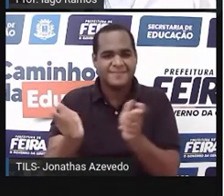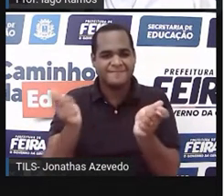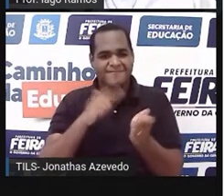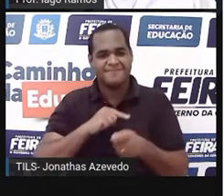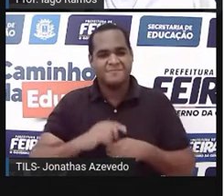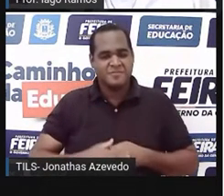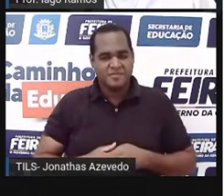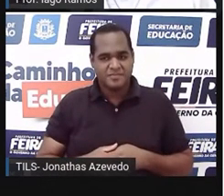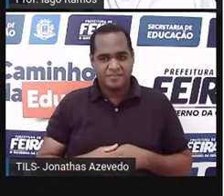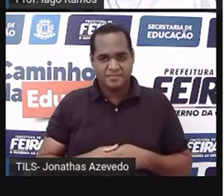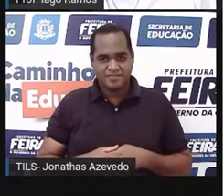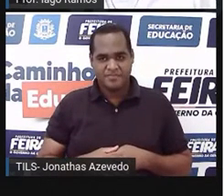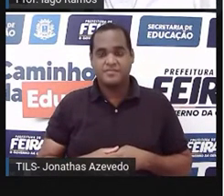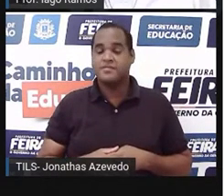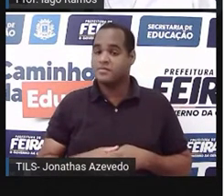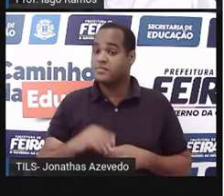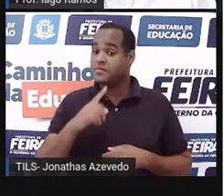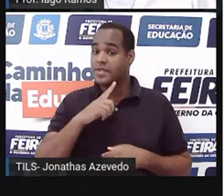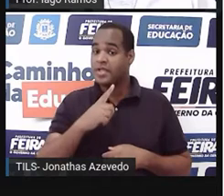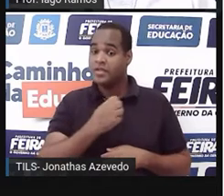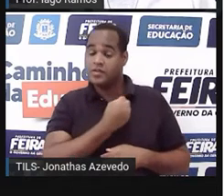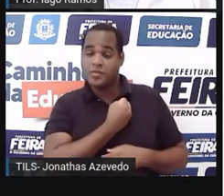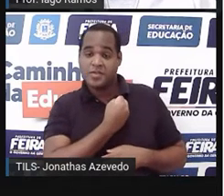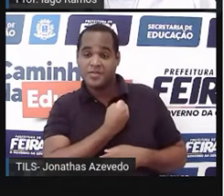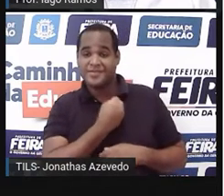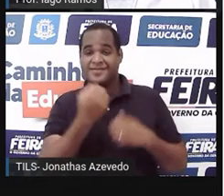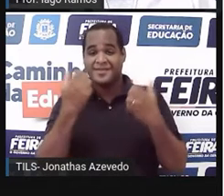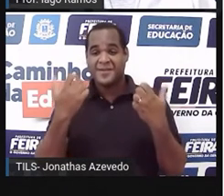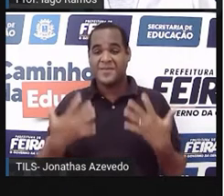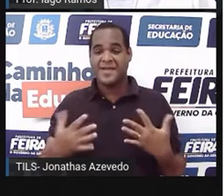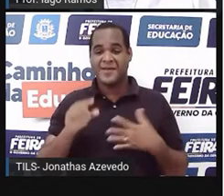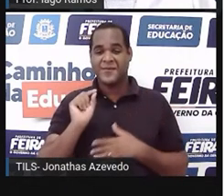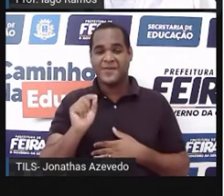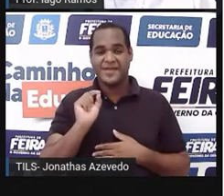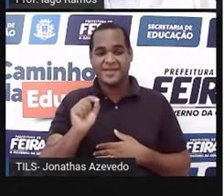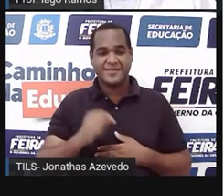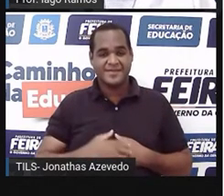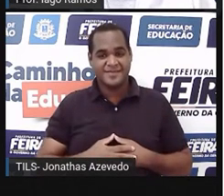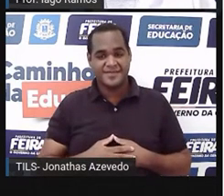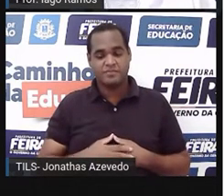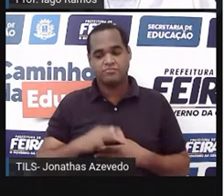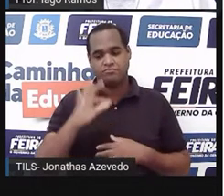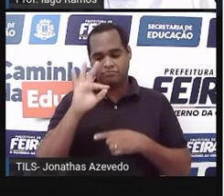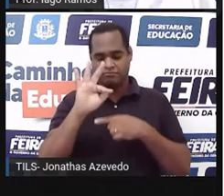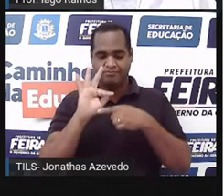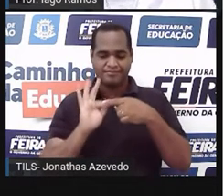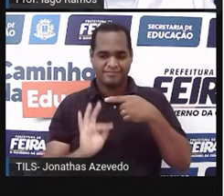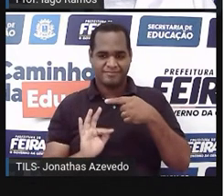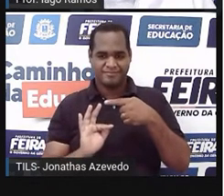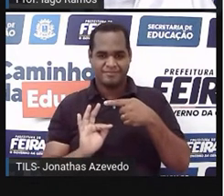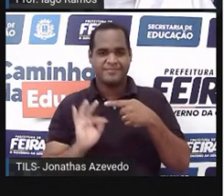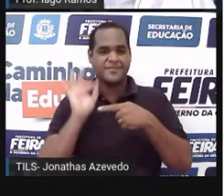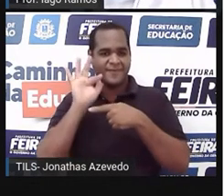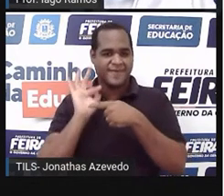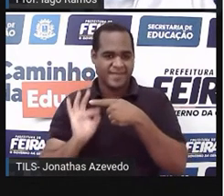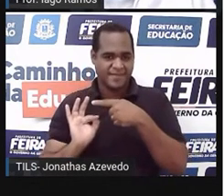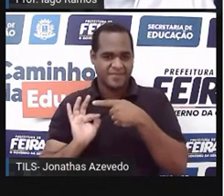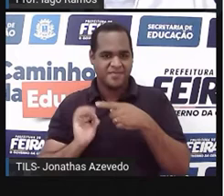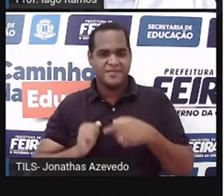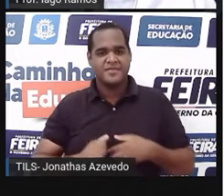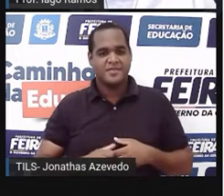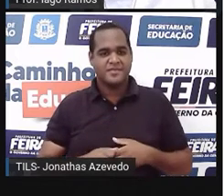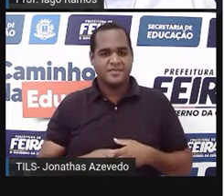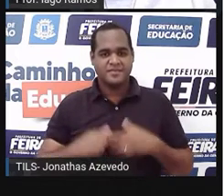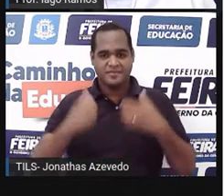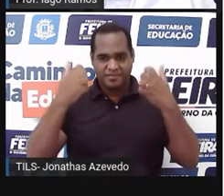claro que o tipo de número que nós estamos falando aqui são as frações, a fração. E